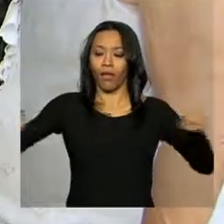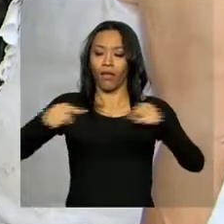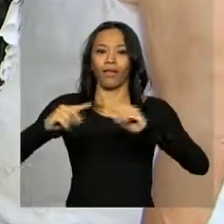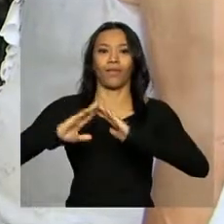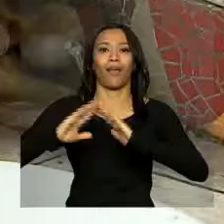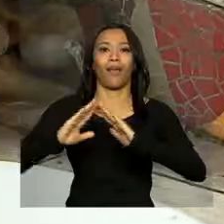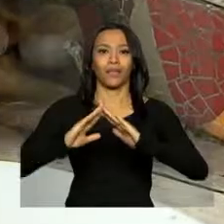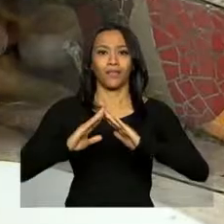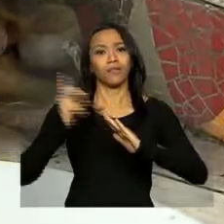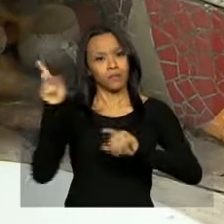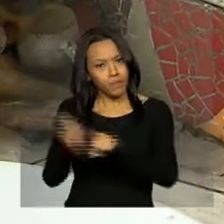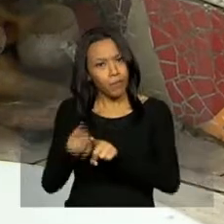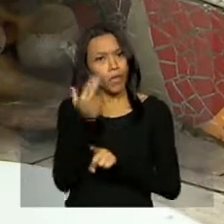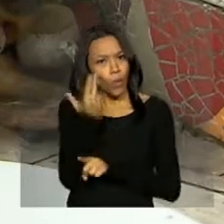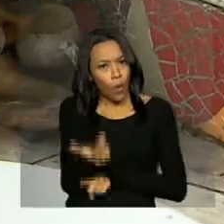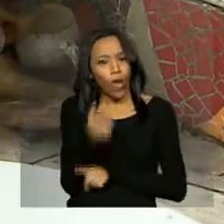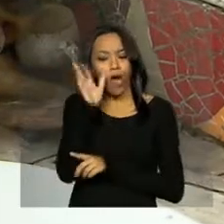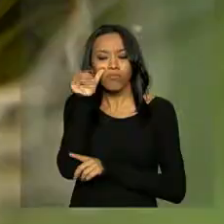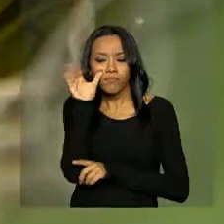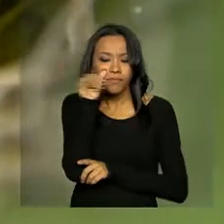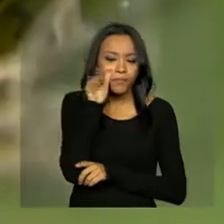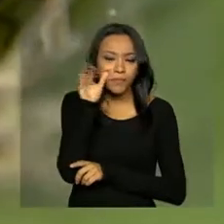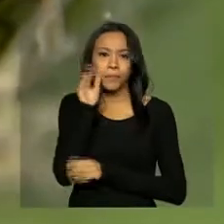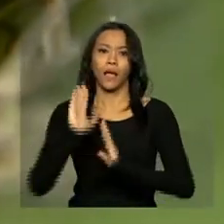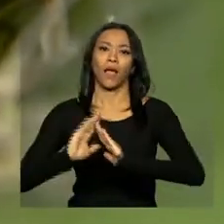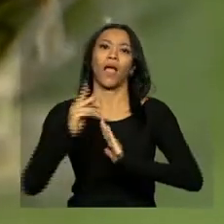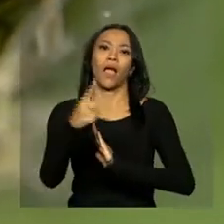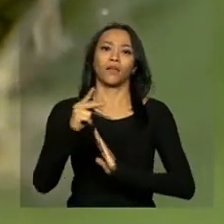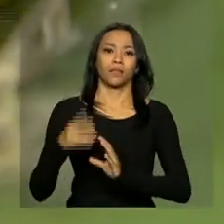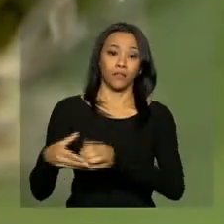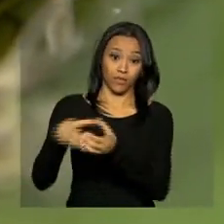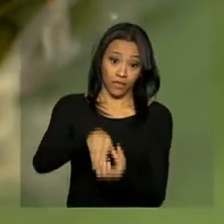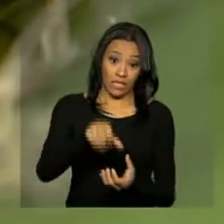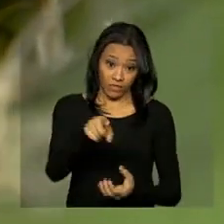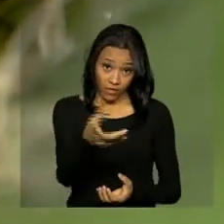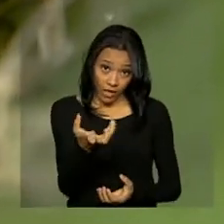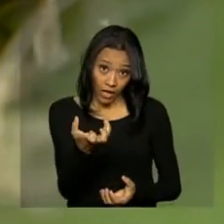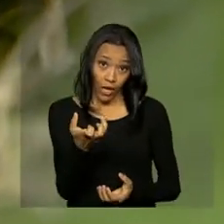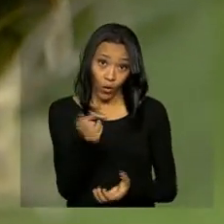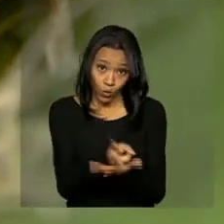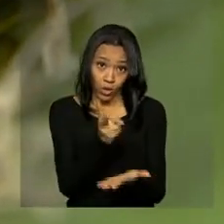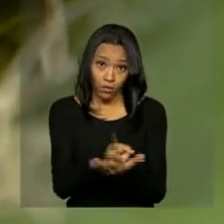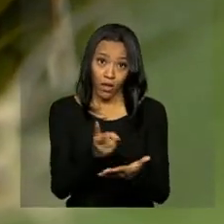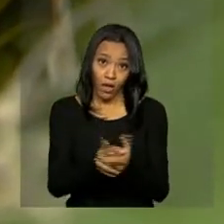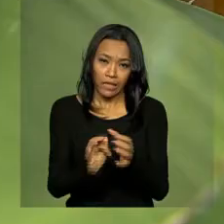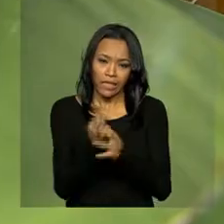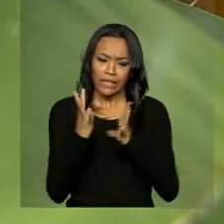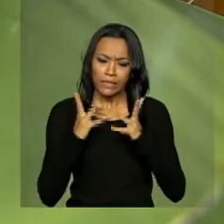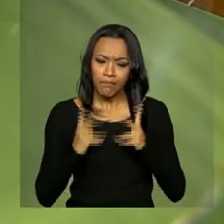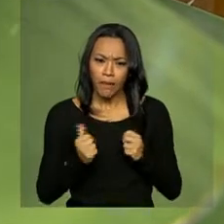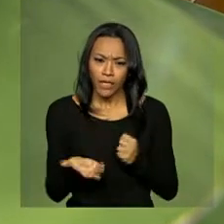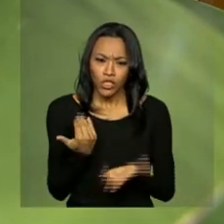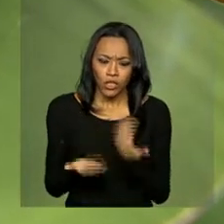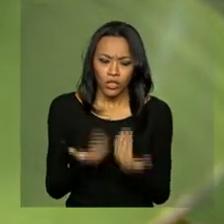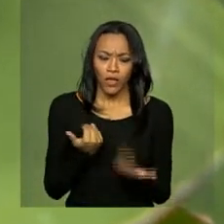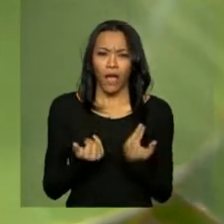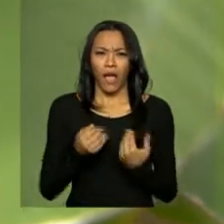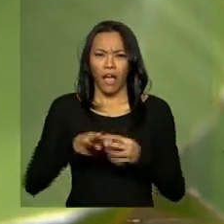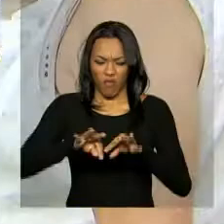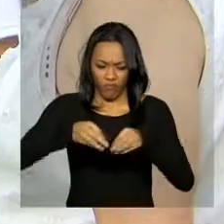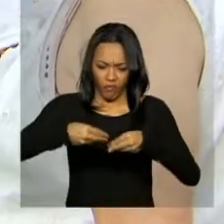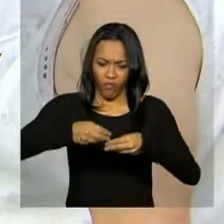também teve a casa vistoriada pelos agentes. Se senhora quiser manter essas bromelhas aqui, tem que limpar, retirar todas as folhas,